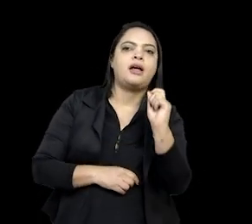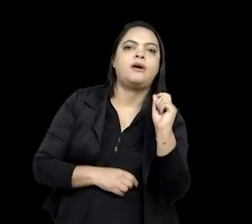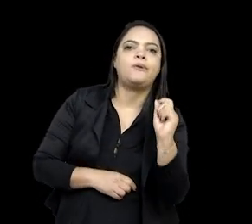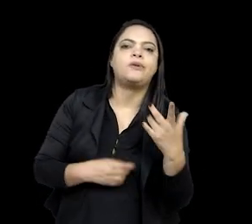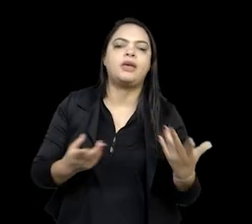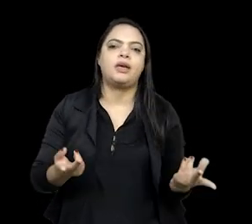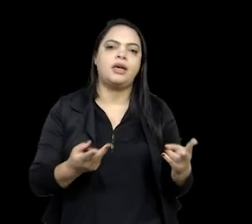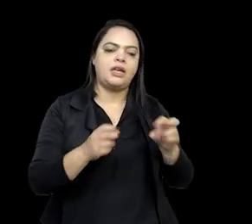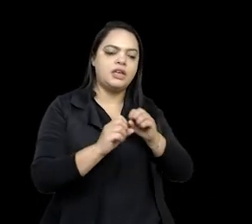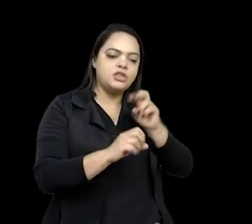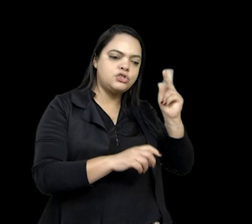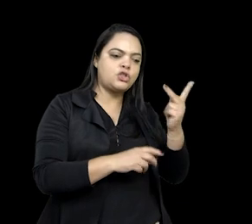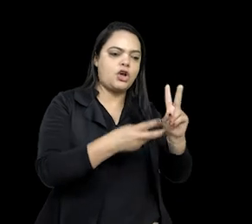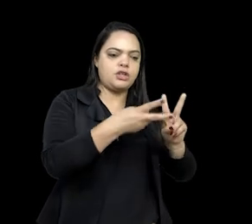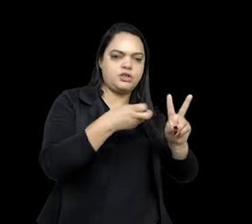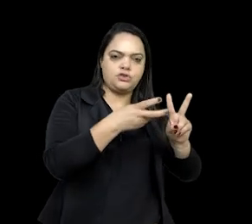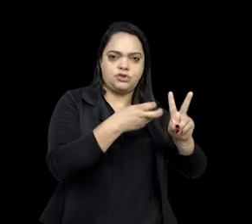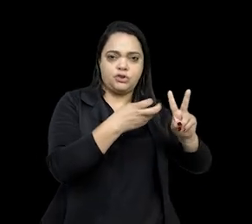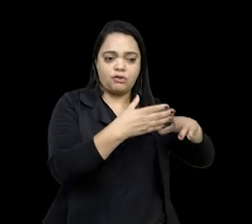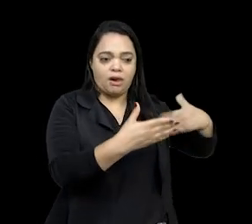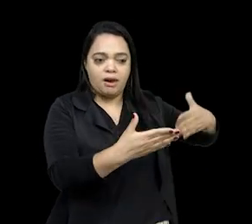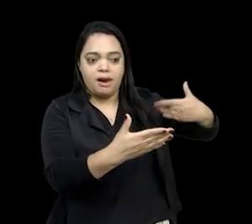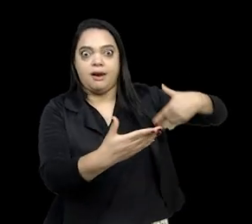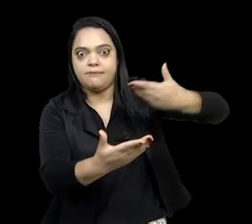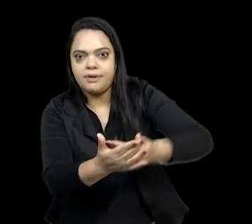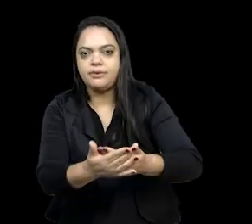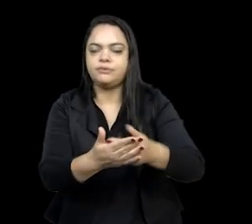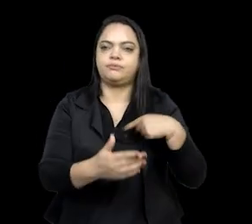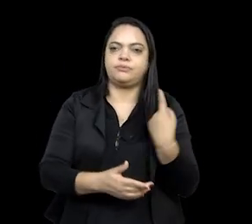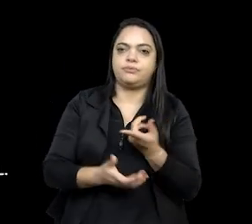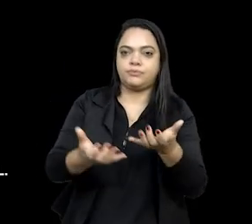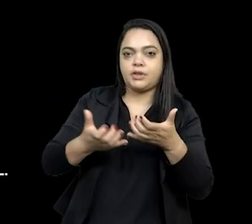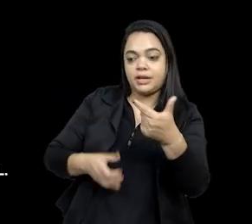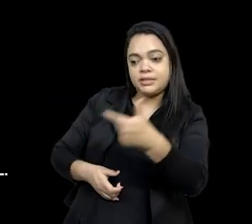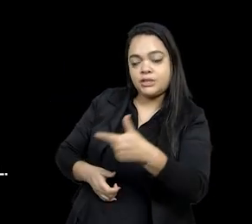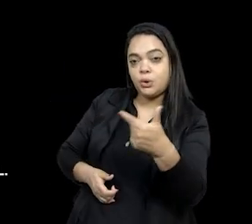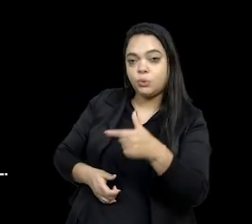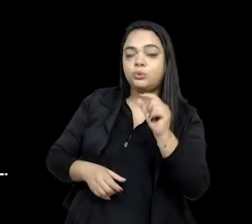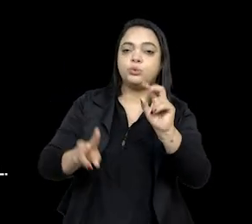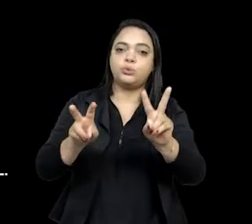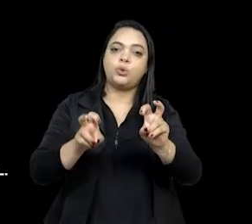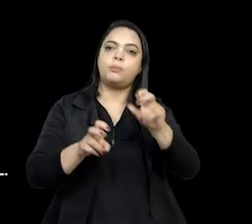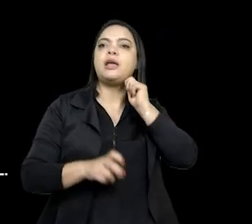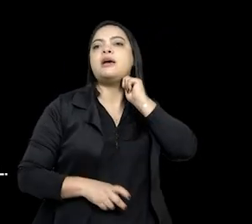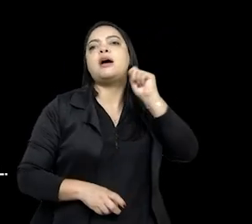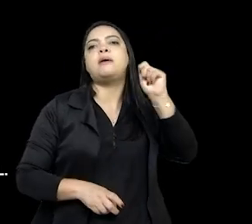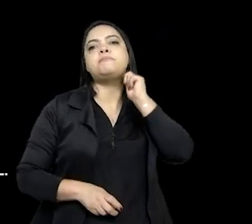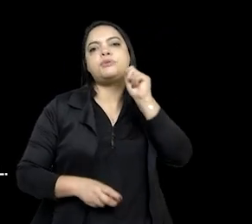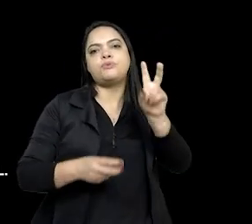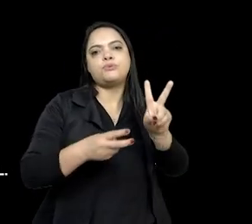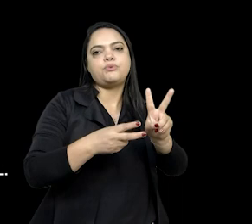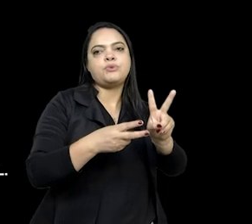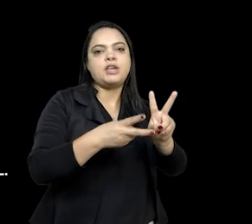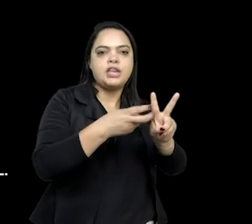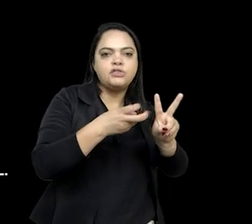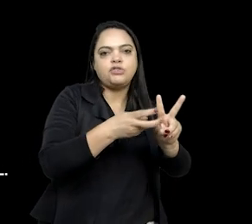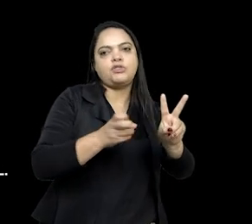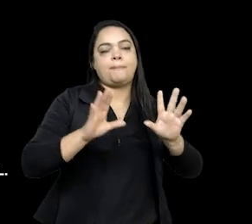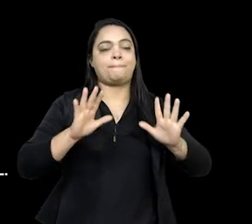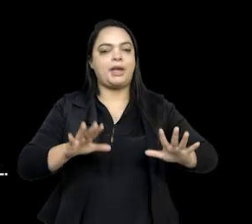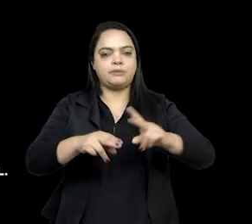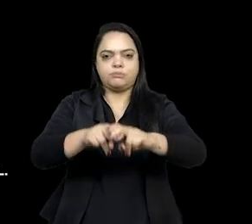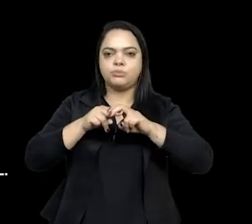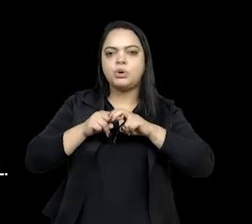até hoje. E aí a gente ia oferecer uma segunda edição no Abril Indígena. Só que aí, por conta da